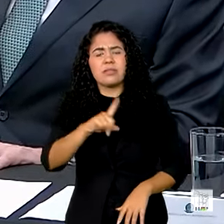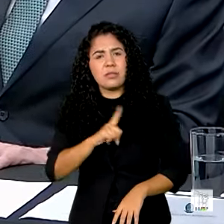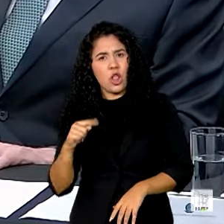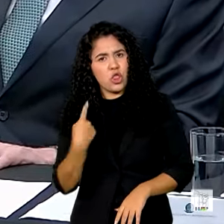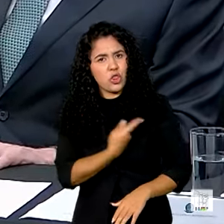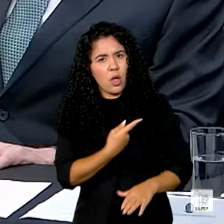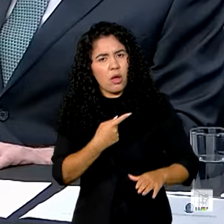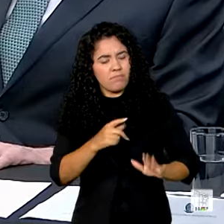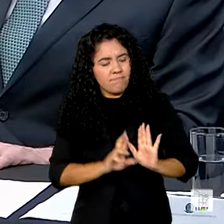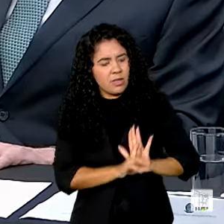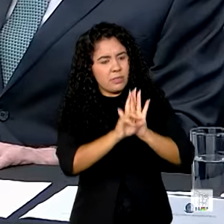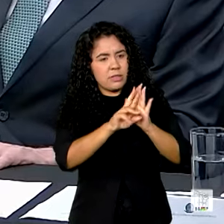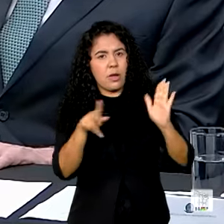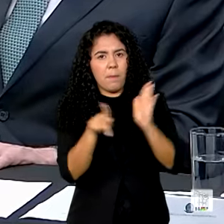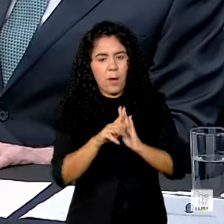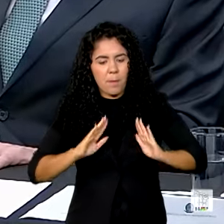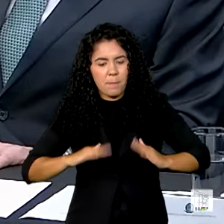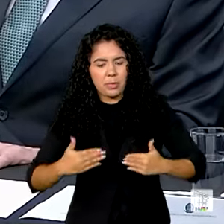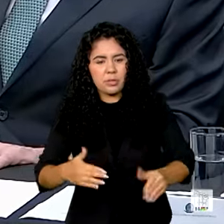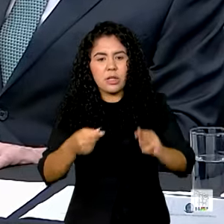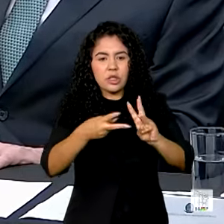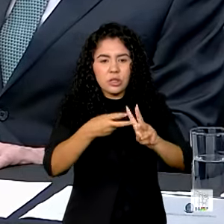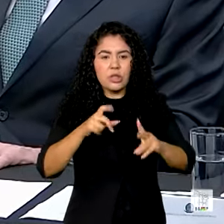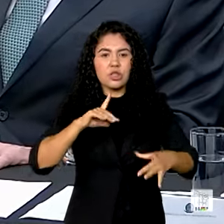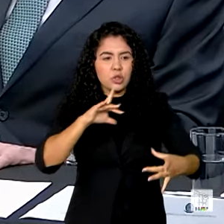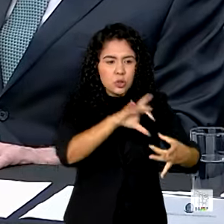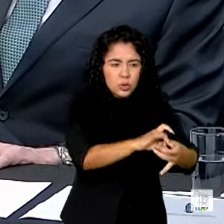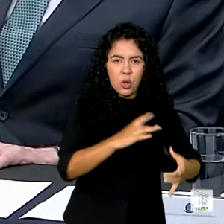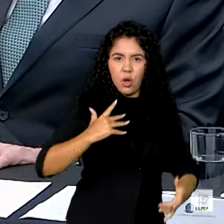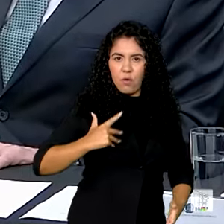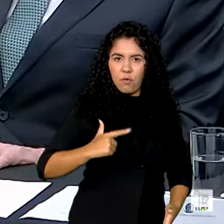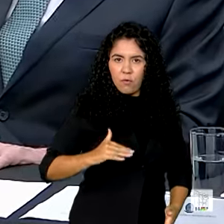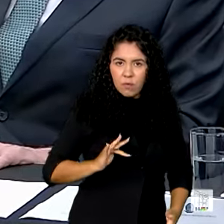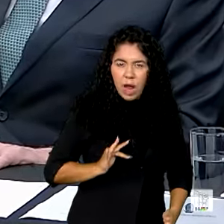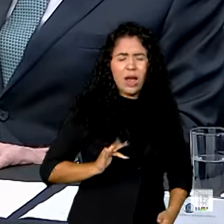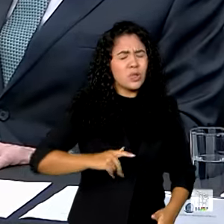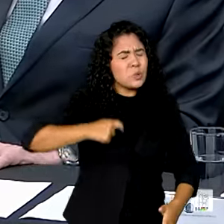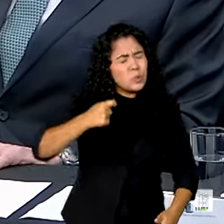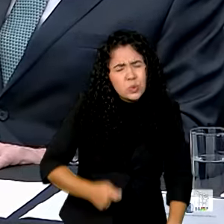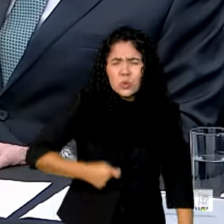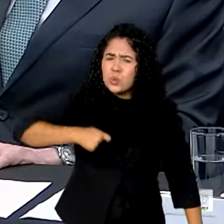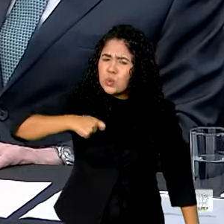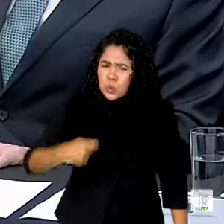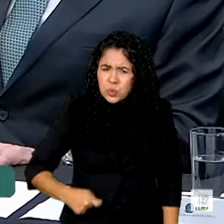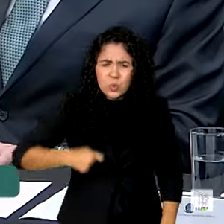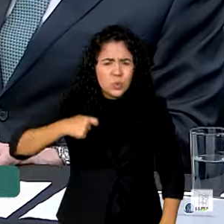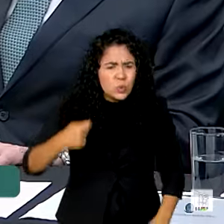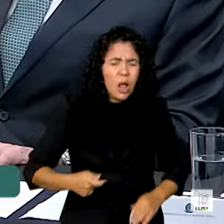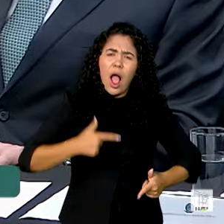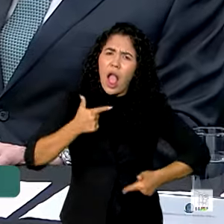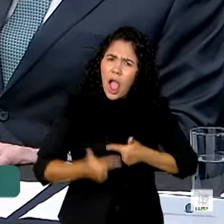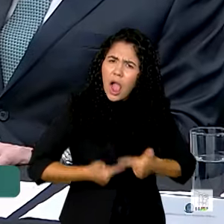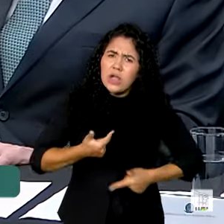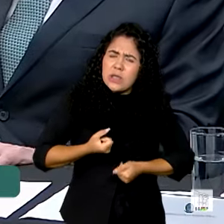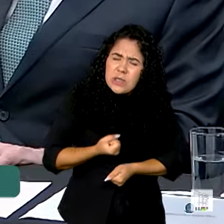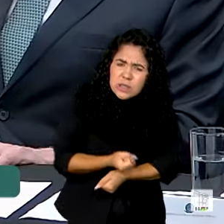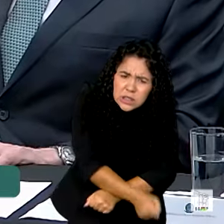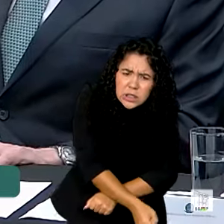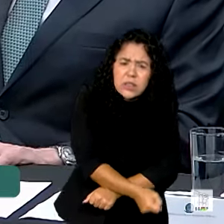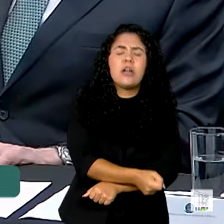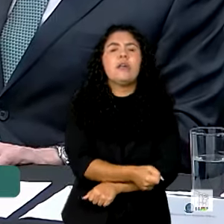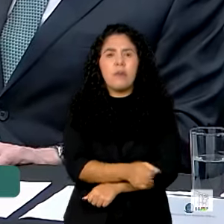juntamente com a FUNAI, trabalhamos todos os dias, todos os dias, incansavelmente, para que a gente